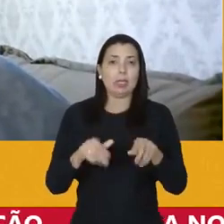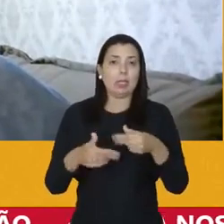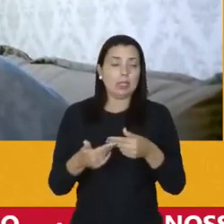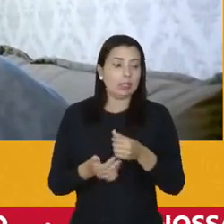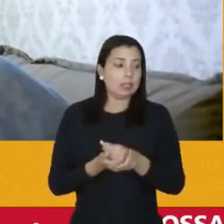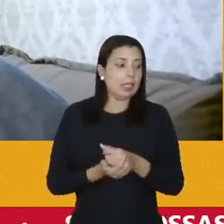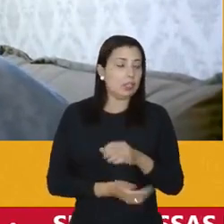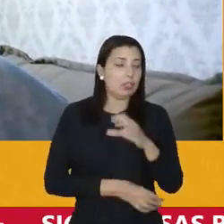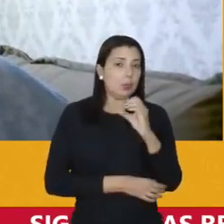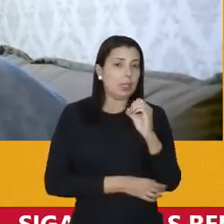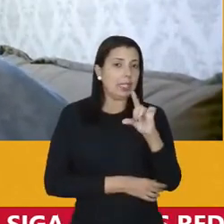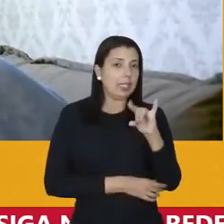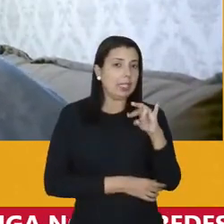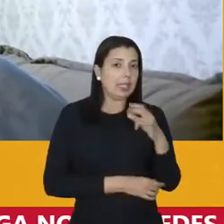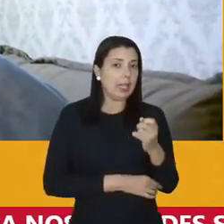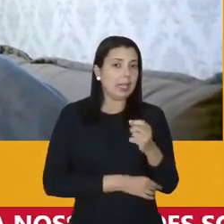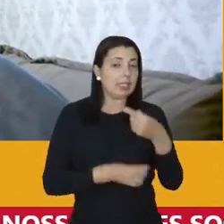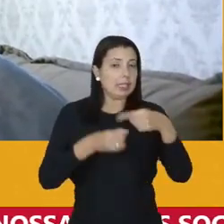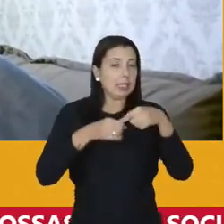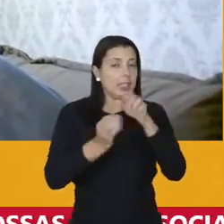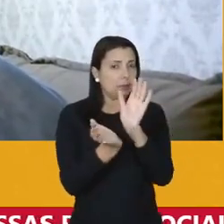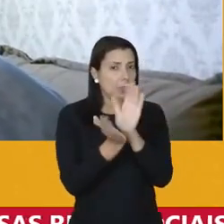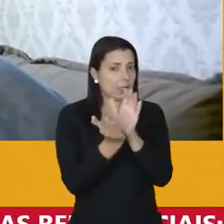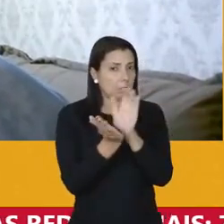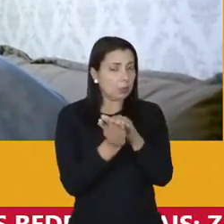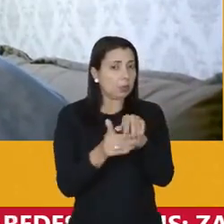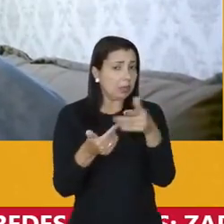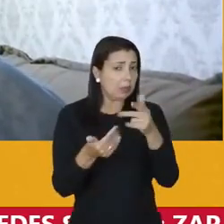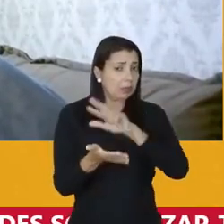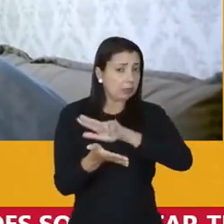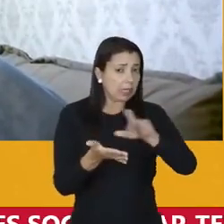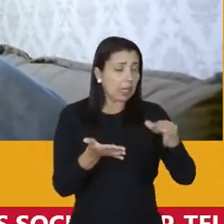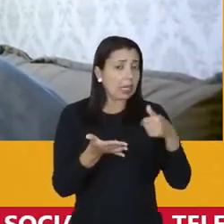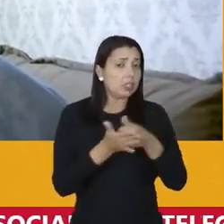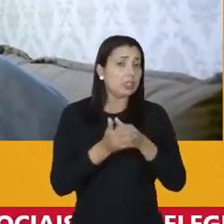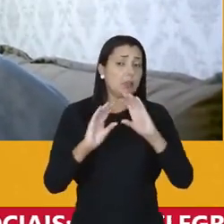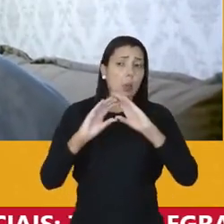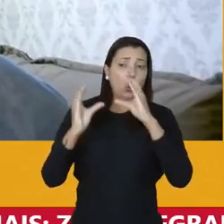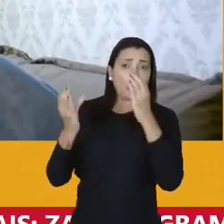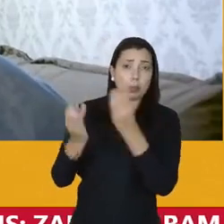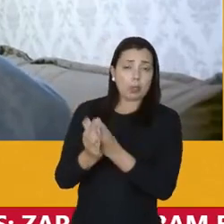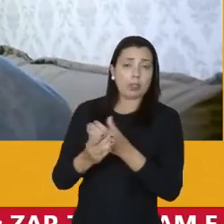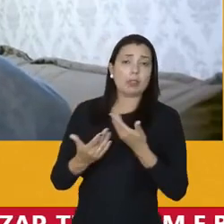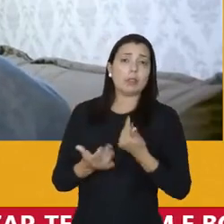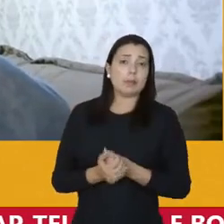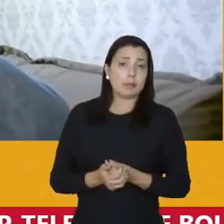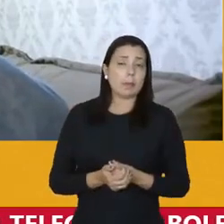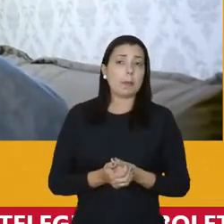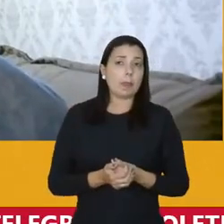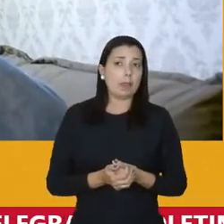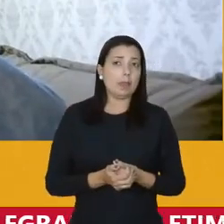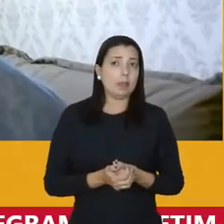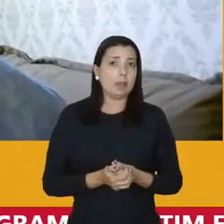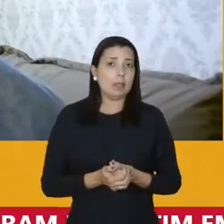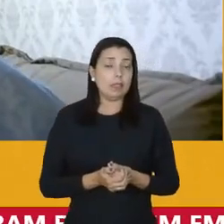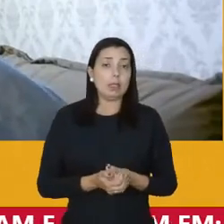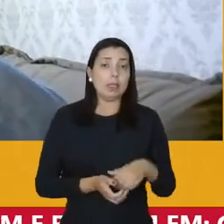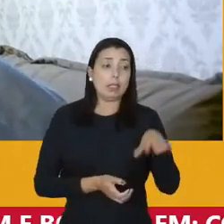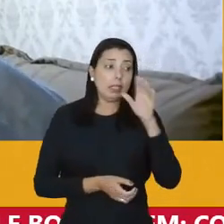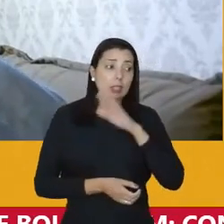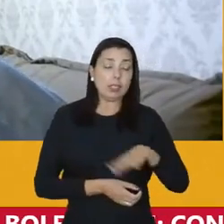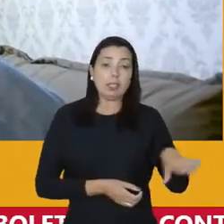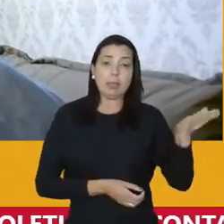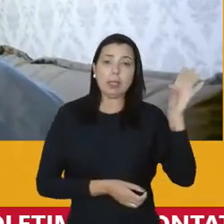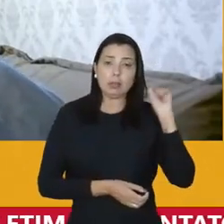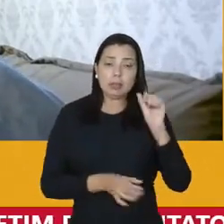essas leis possam ser incorporadas pela cidade, pela comunidade. E eu queria ouvir de você, assim,